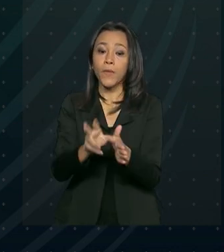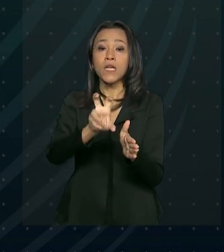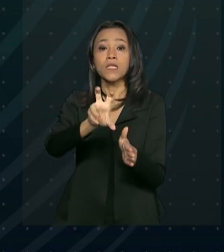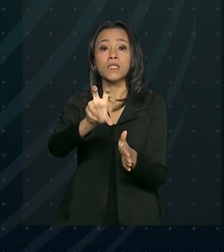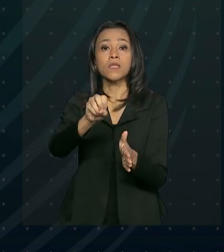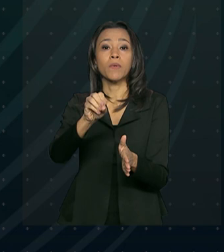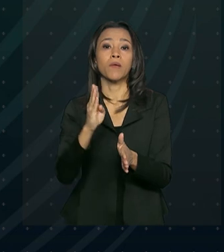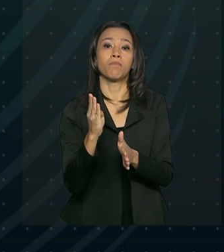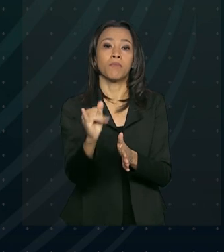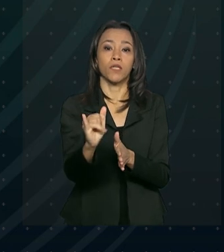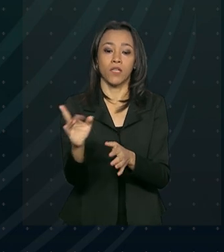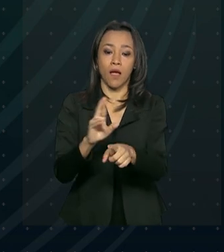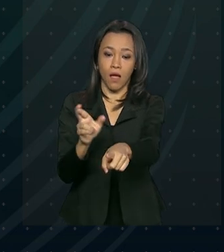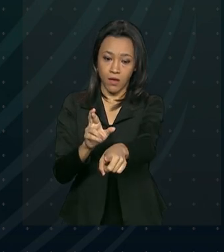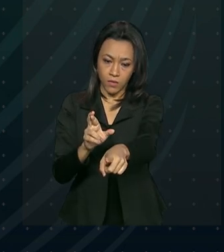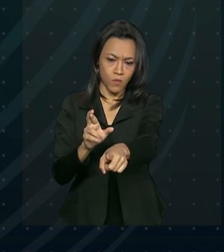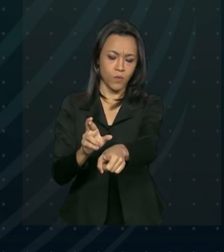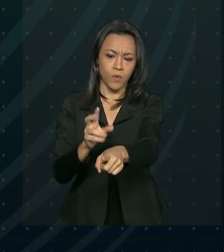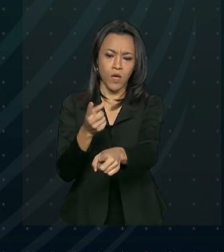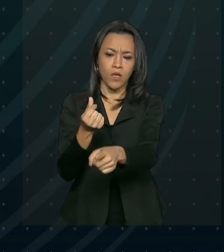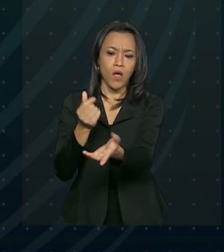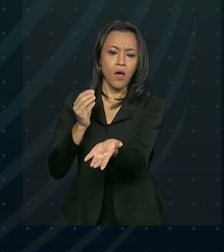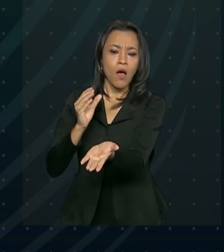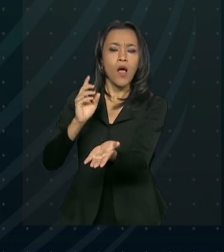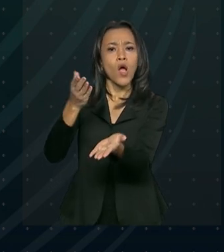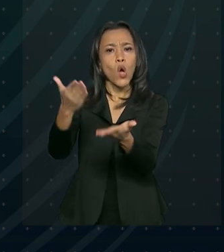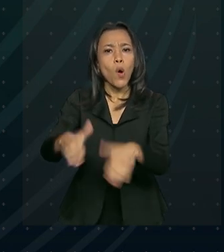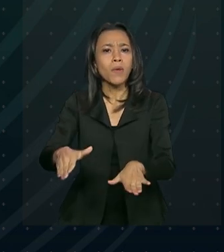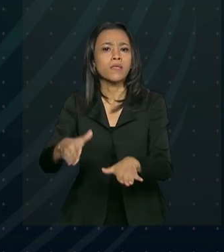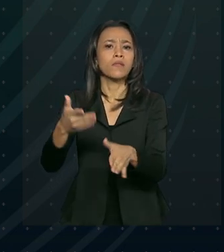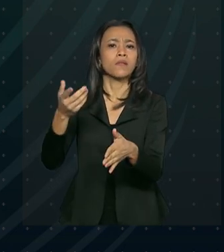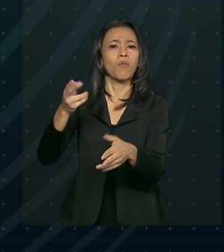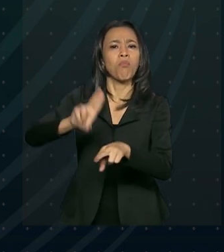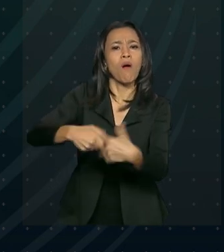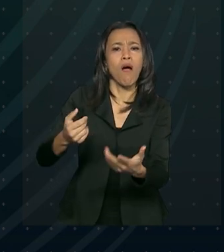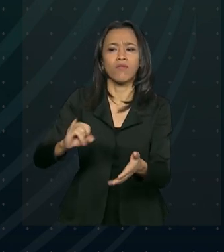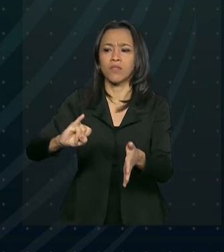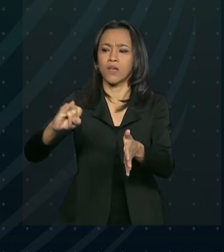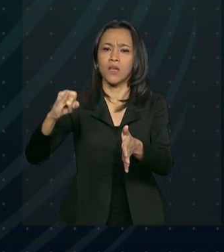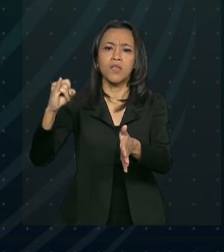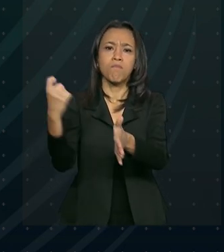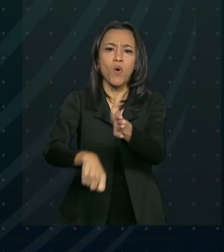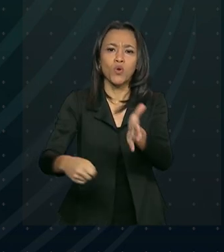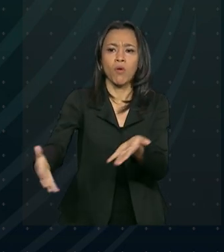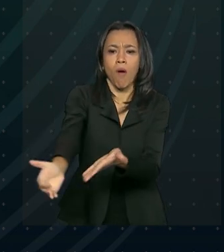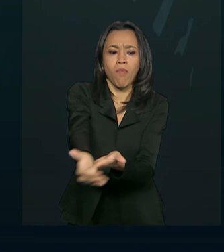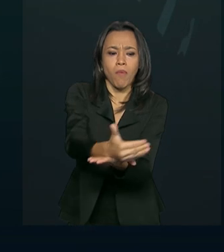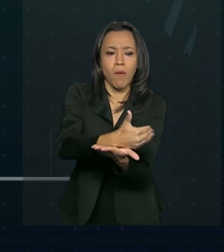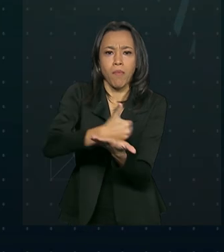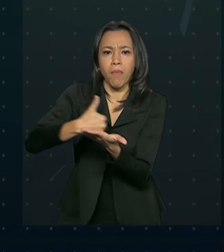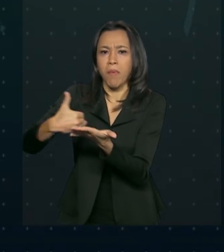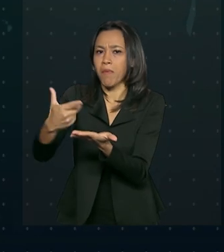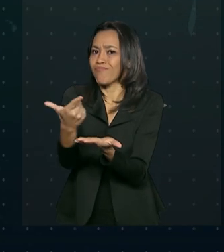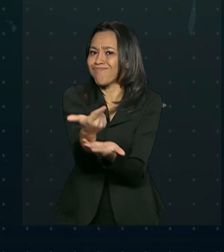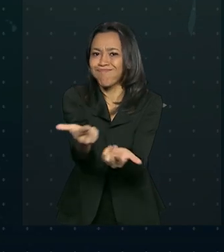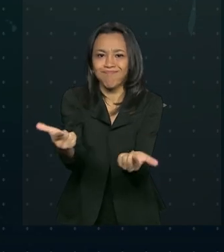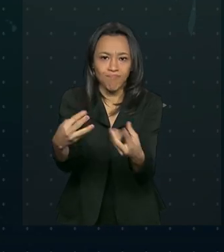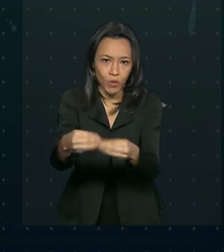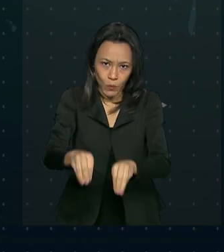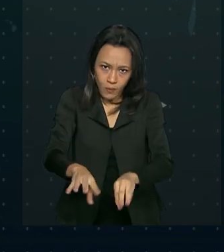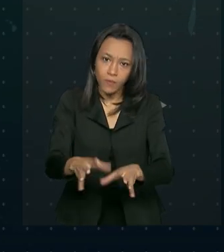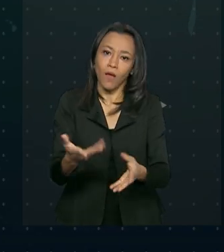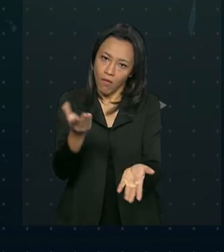50 bilhões de reais serão destinados à compensação pela queda de arrecadação de estados e municípios. Em nota, o